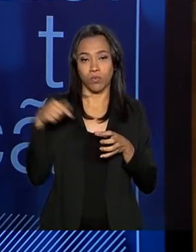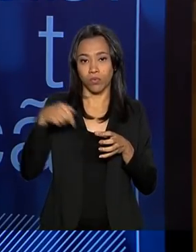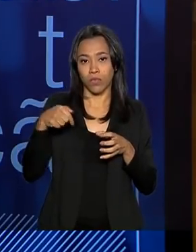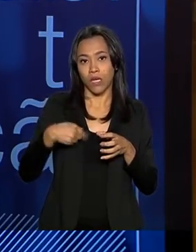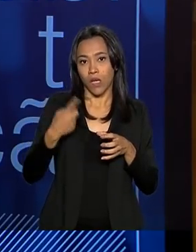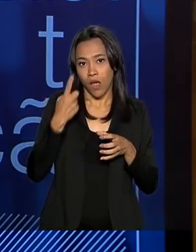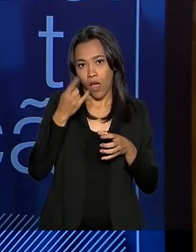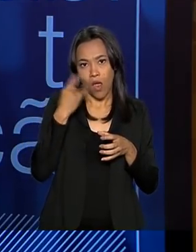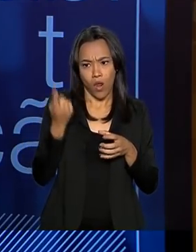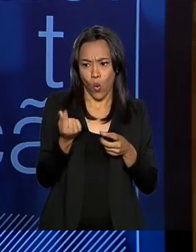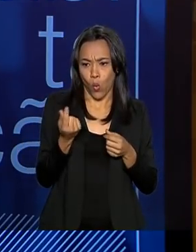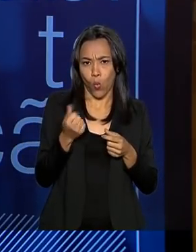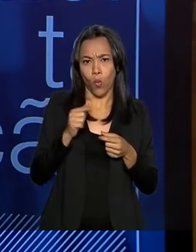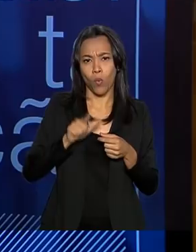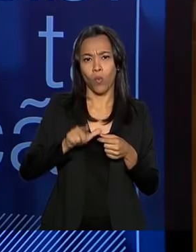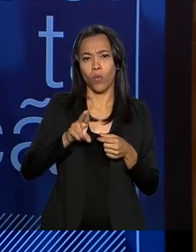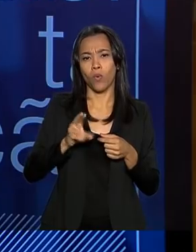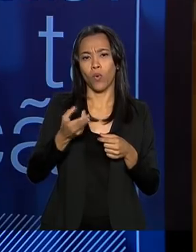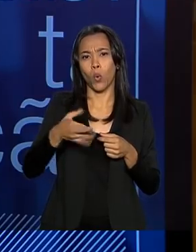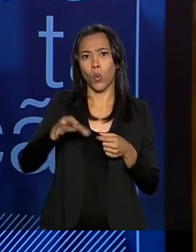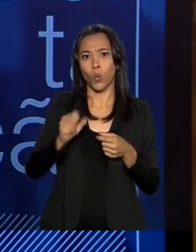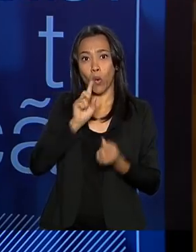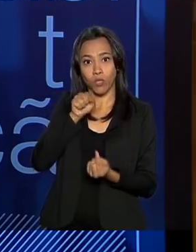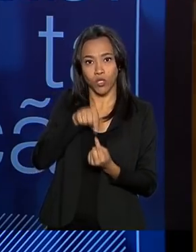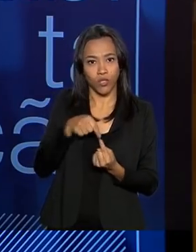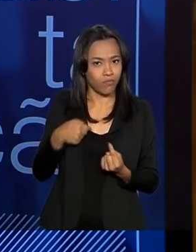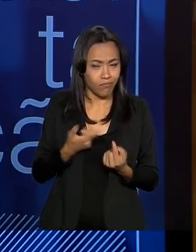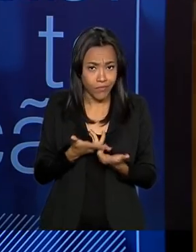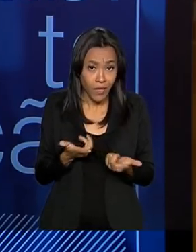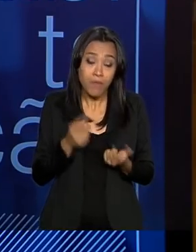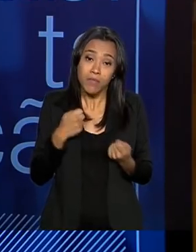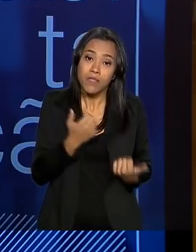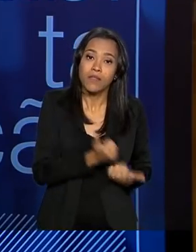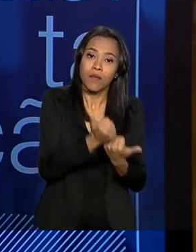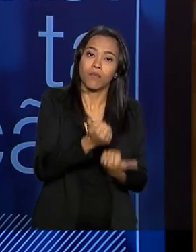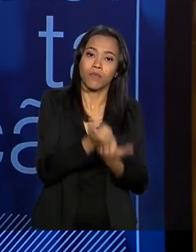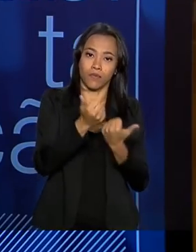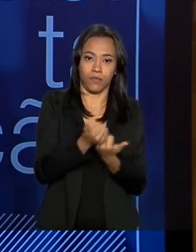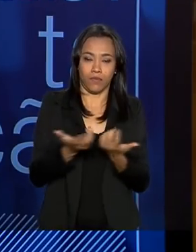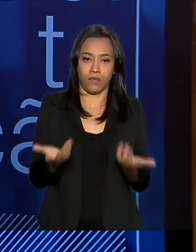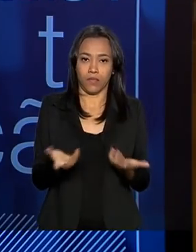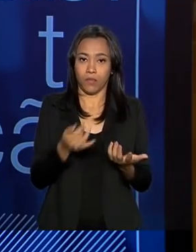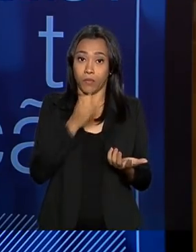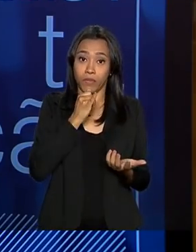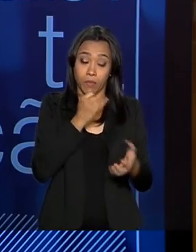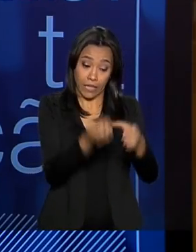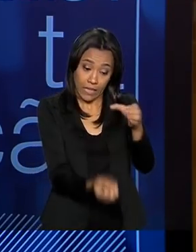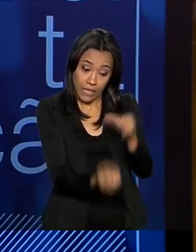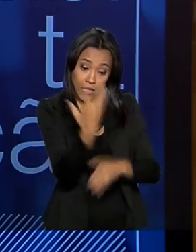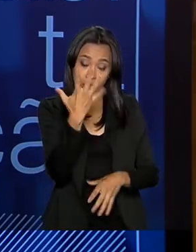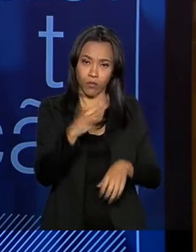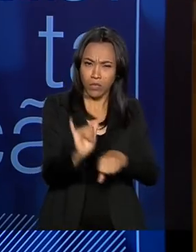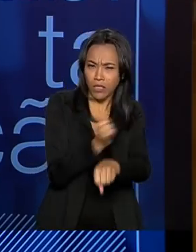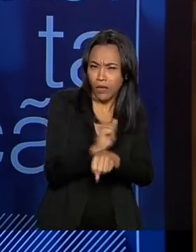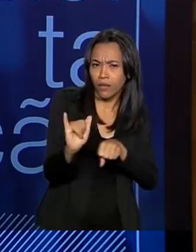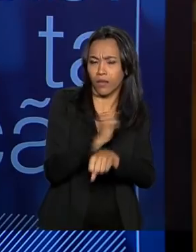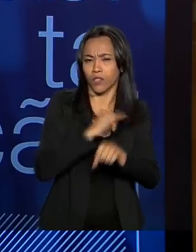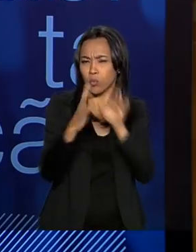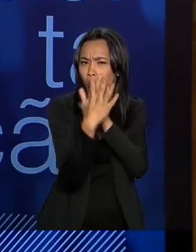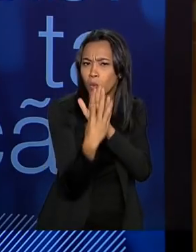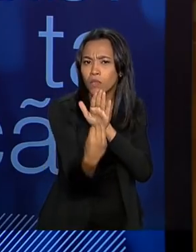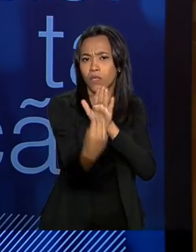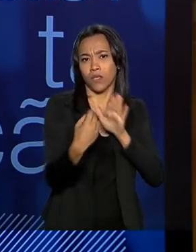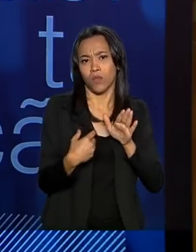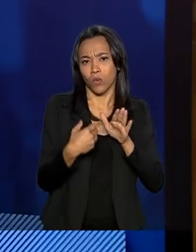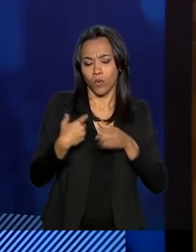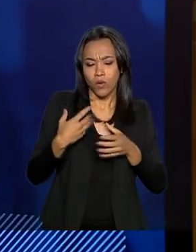ter o lucro como objetivo, precisam ser economicamente sustentáveis. Você criando um mecanismo, um modelo, um arranjo